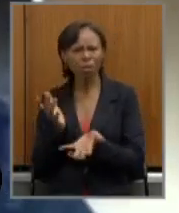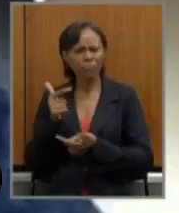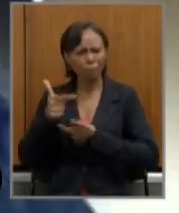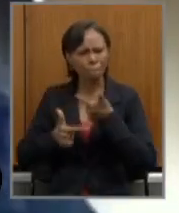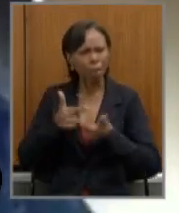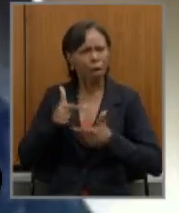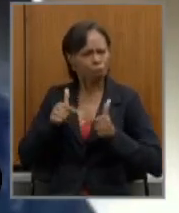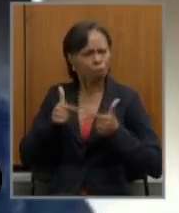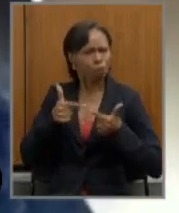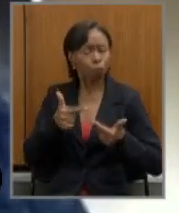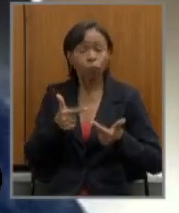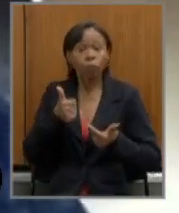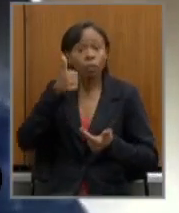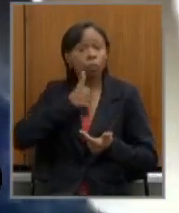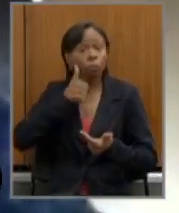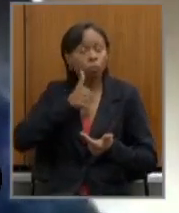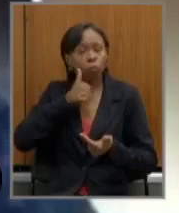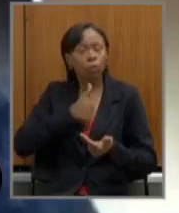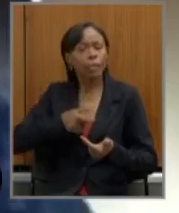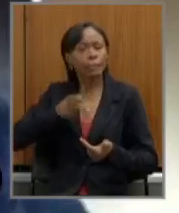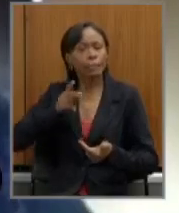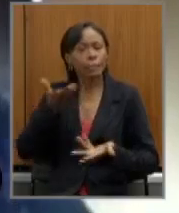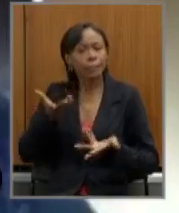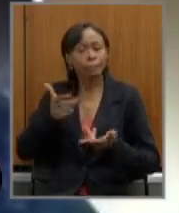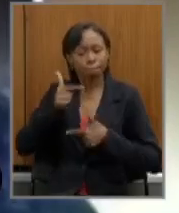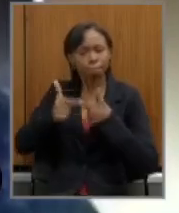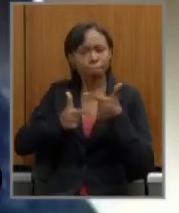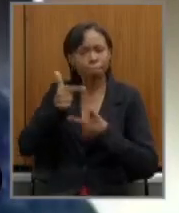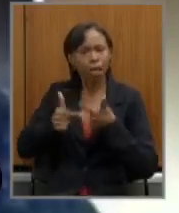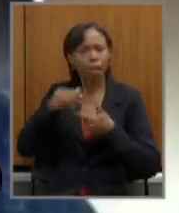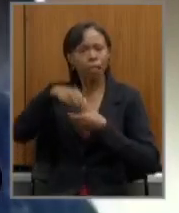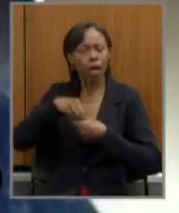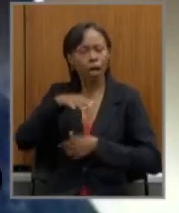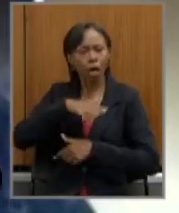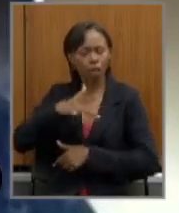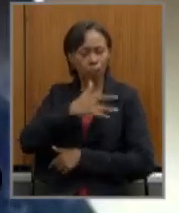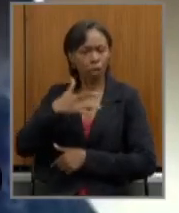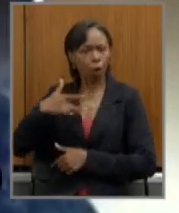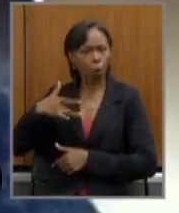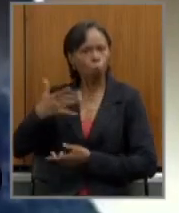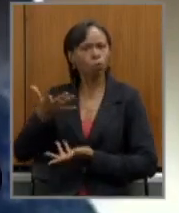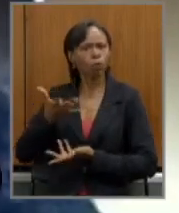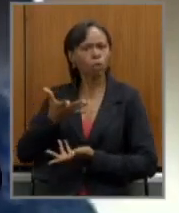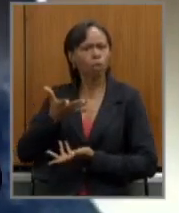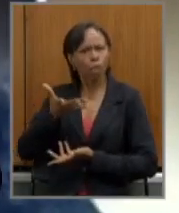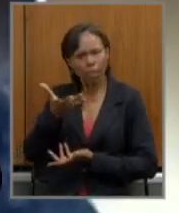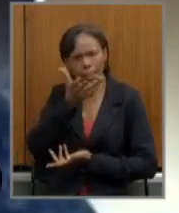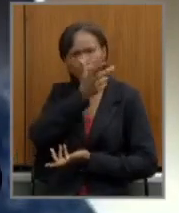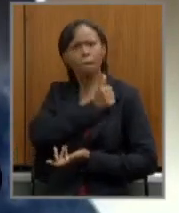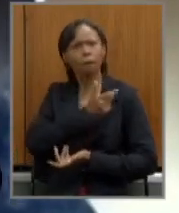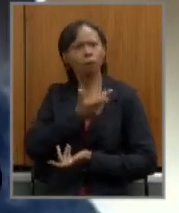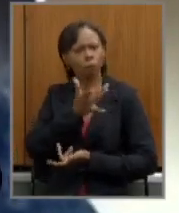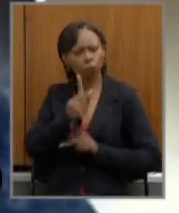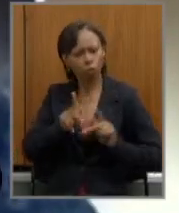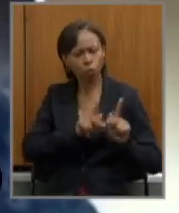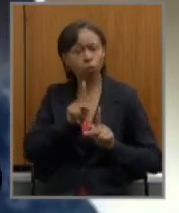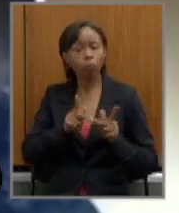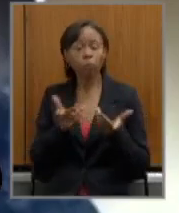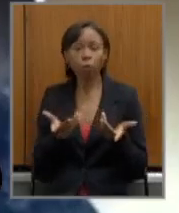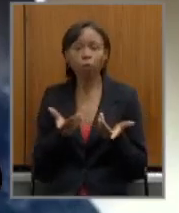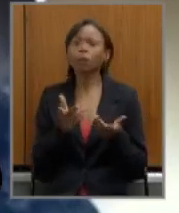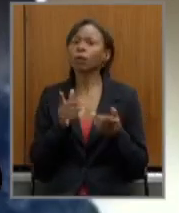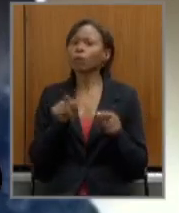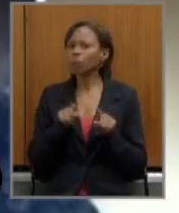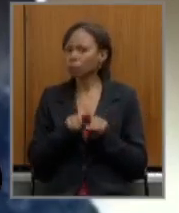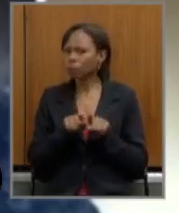são as mulheres que estão agora mantendo o serviço de saúde salvando vidas foi levado em consideração a